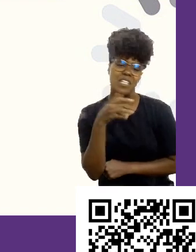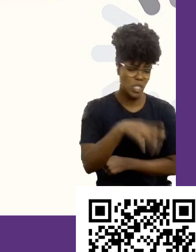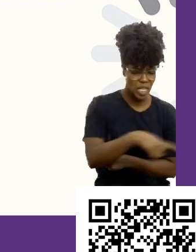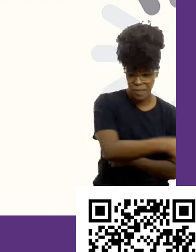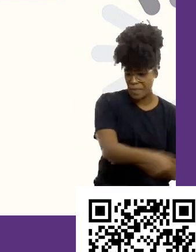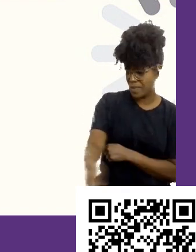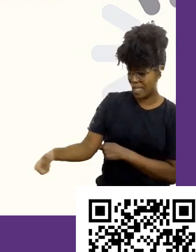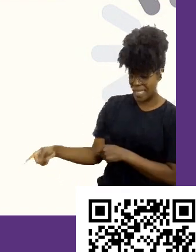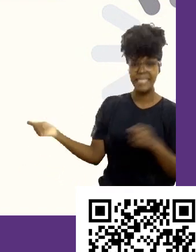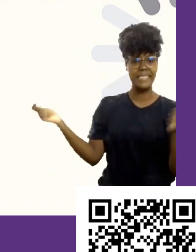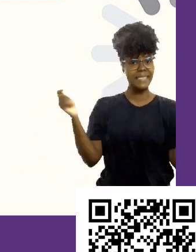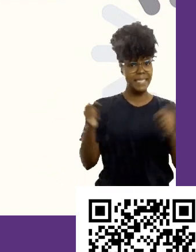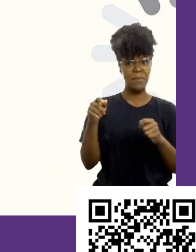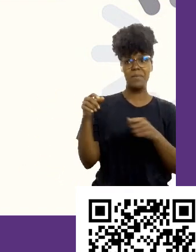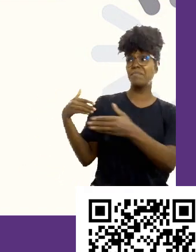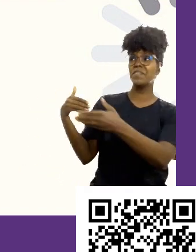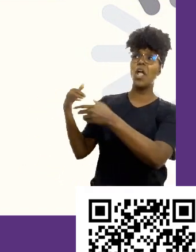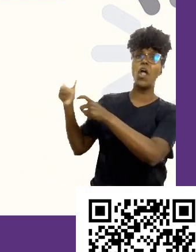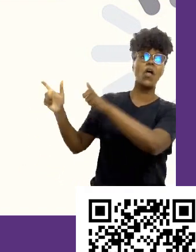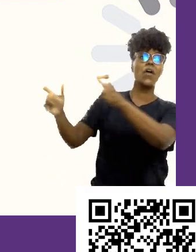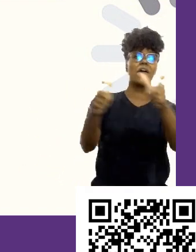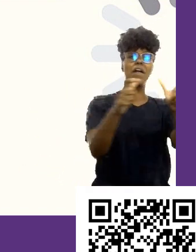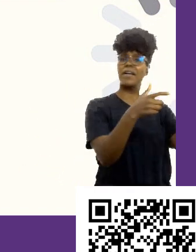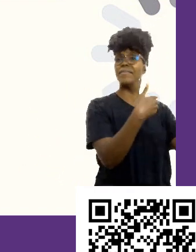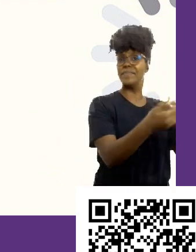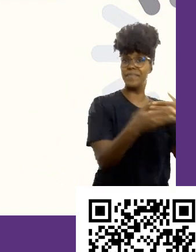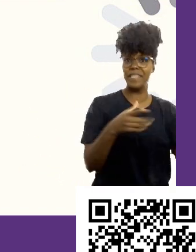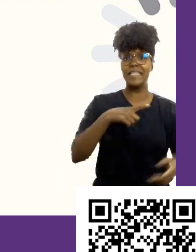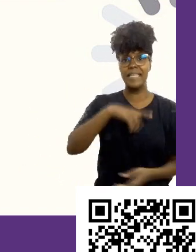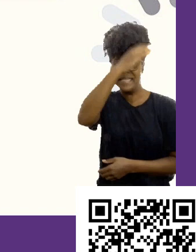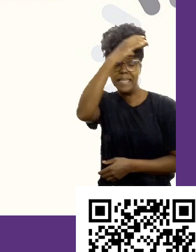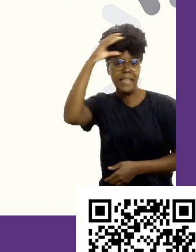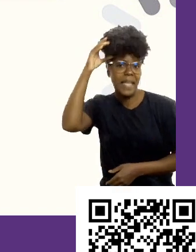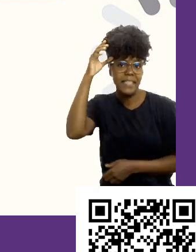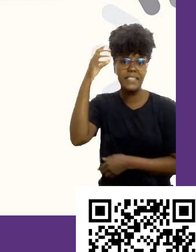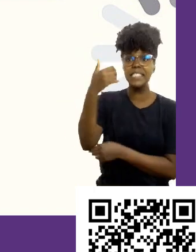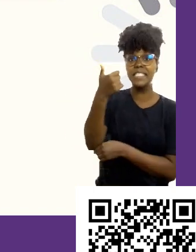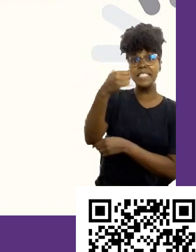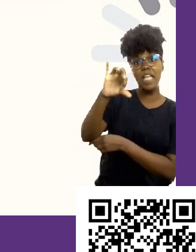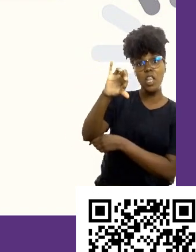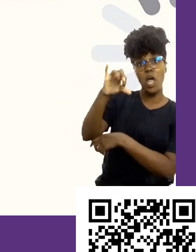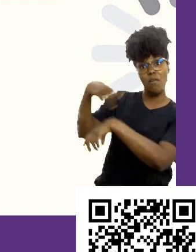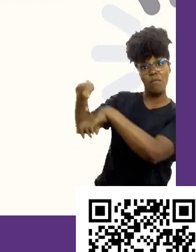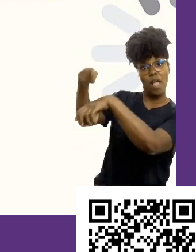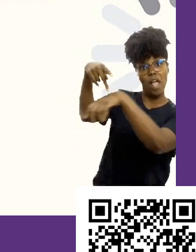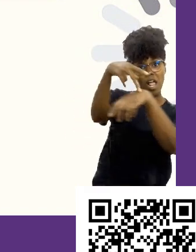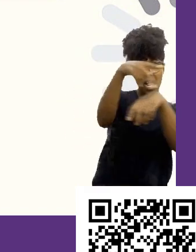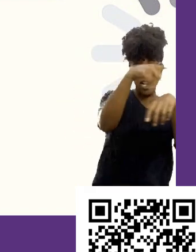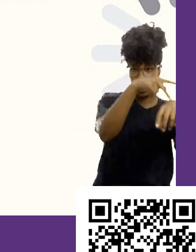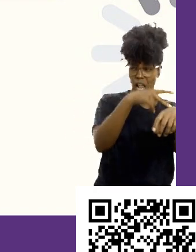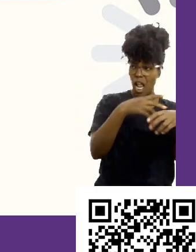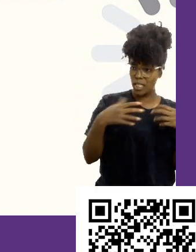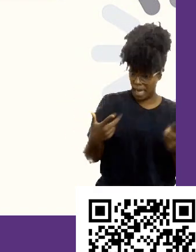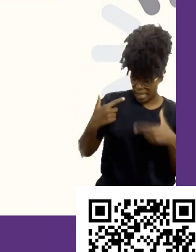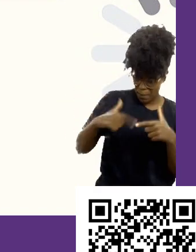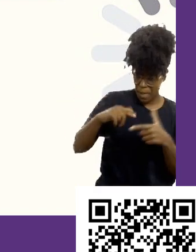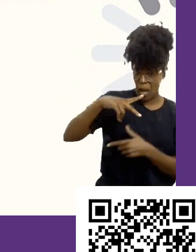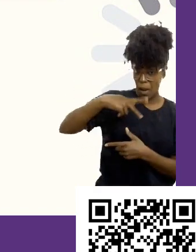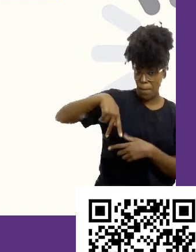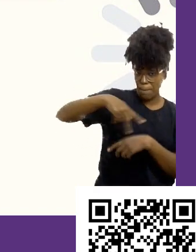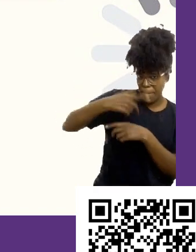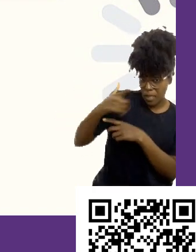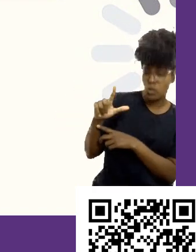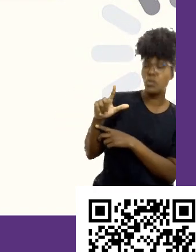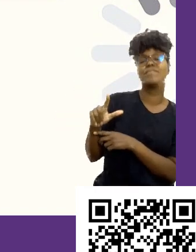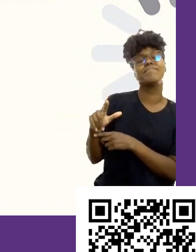do Brasil. Eu tenho clientes recolocados em 19 países. Então, é uma possibilidade. Se você quer trabalhar fora, acredita. Tem que